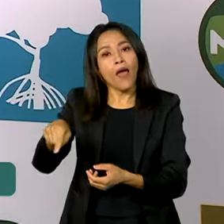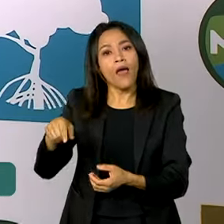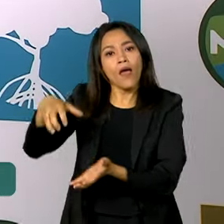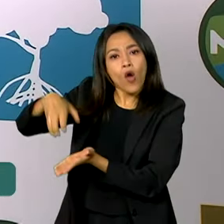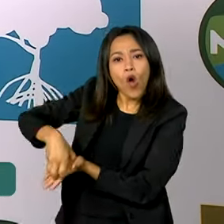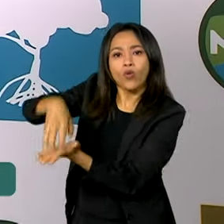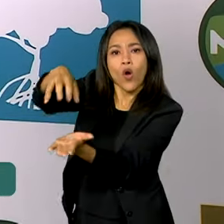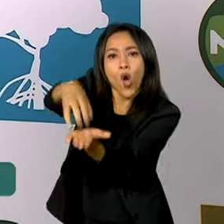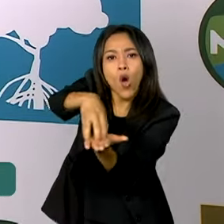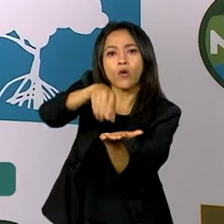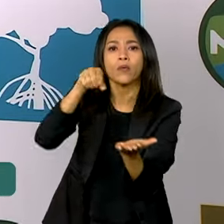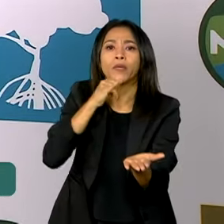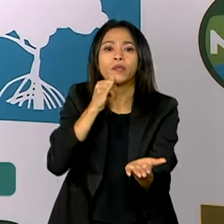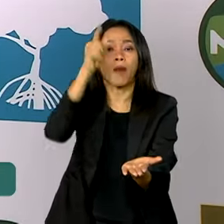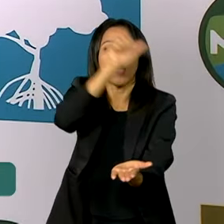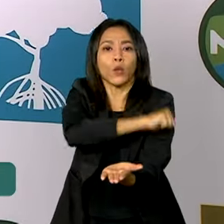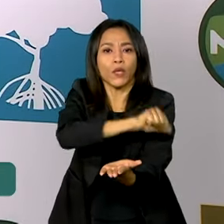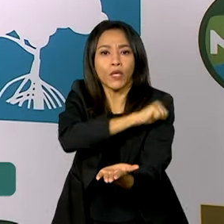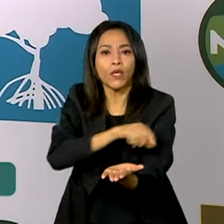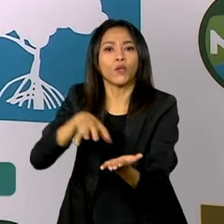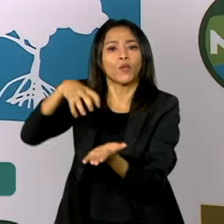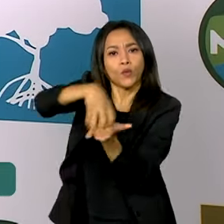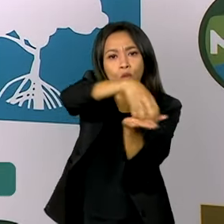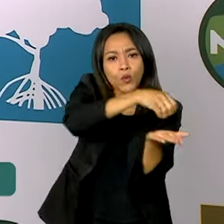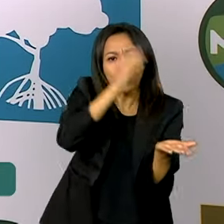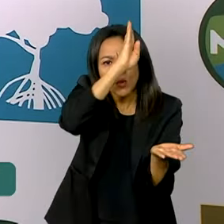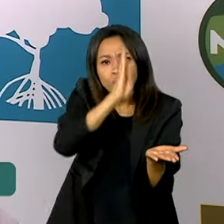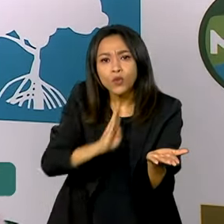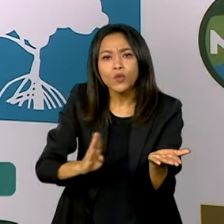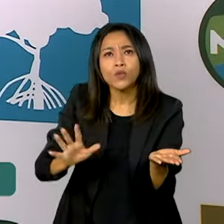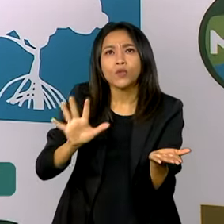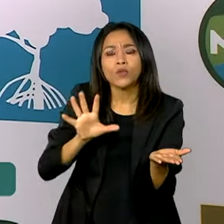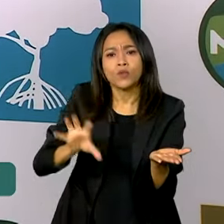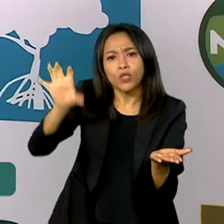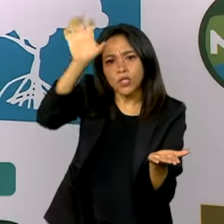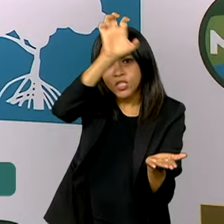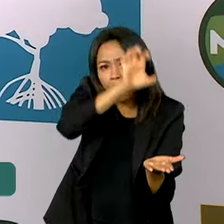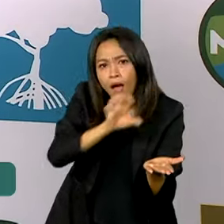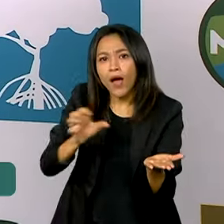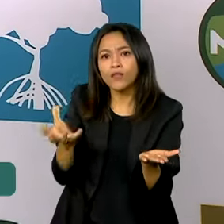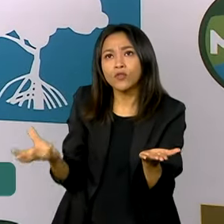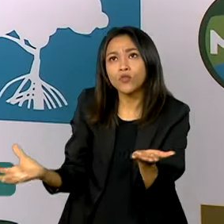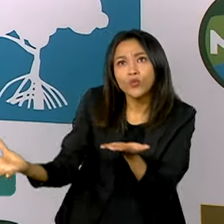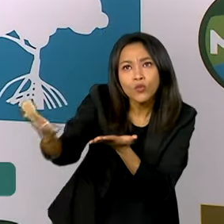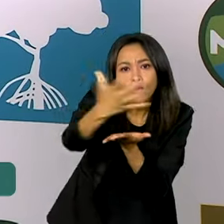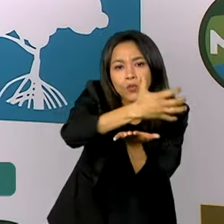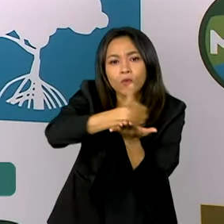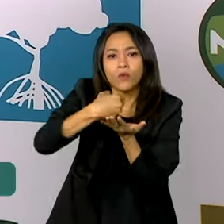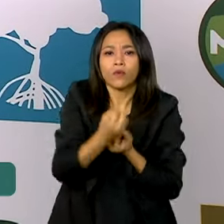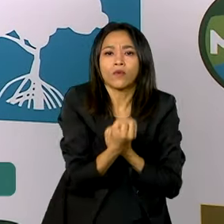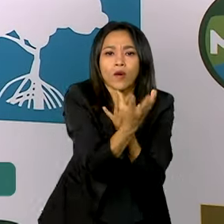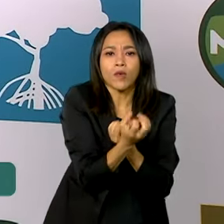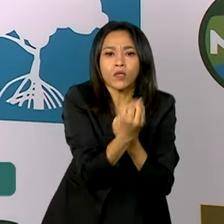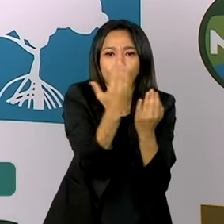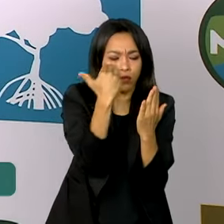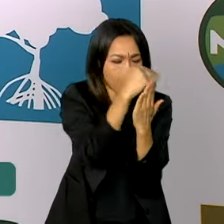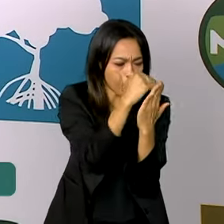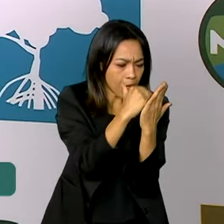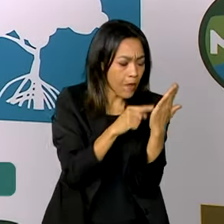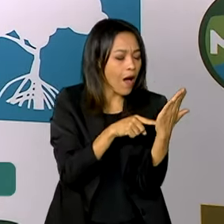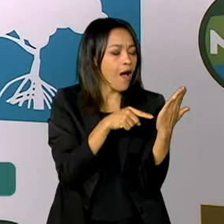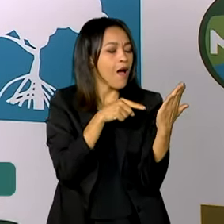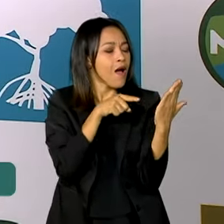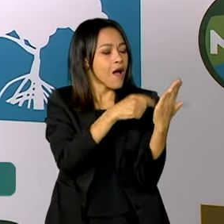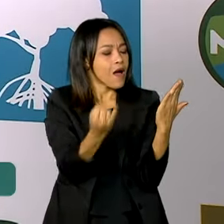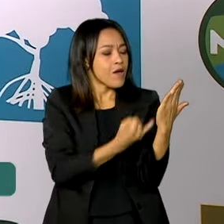Jardim Botânico do Rio de Janeiro e também dos estados, é uma forma da gente ampliar a base de informação que é extremamente útil para a gente